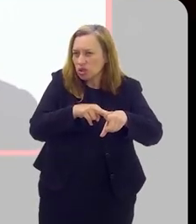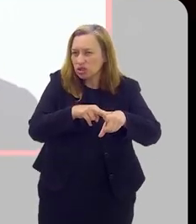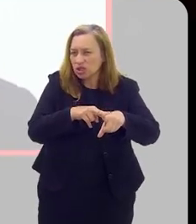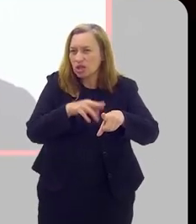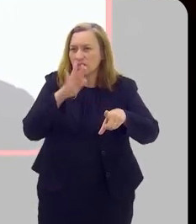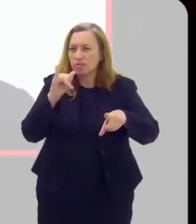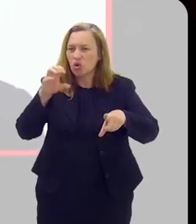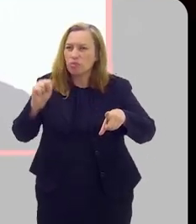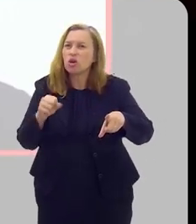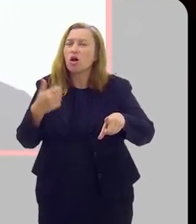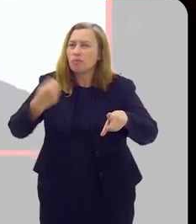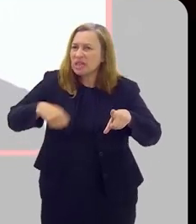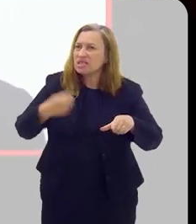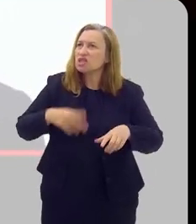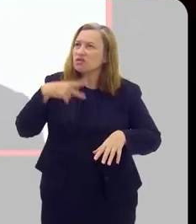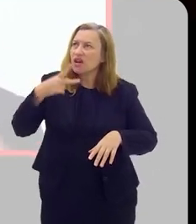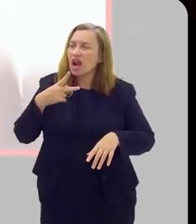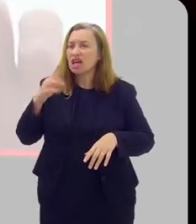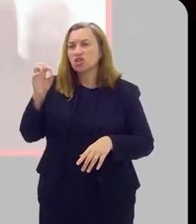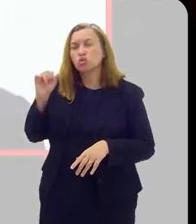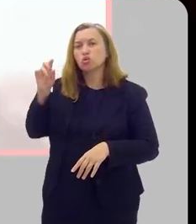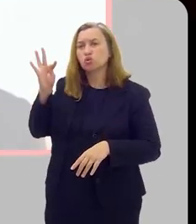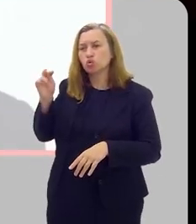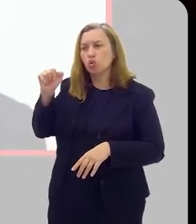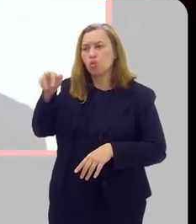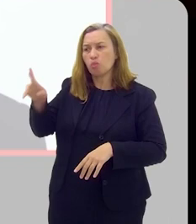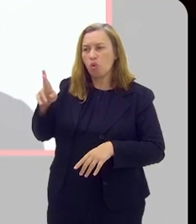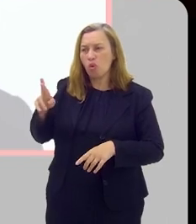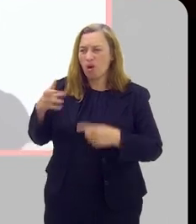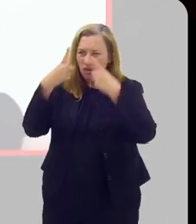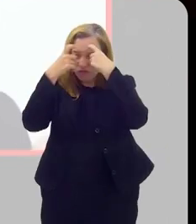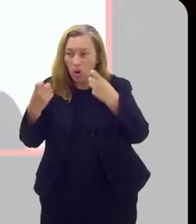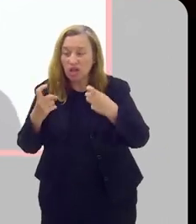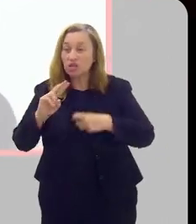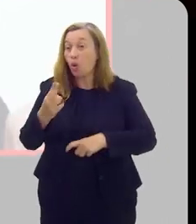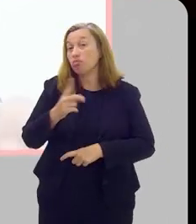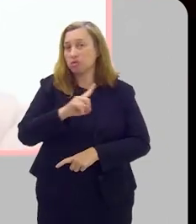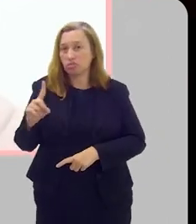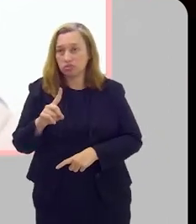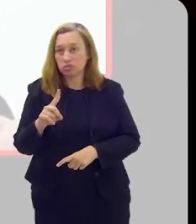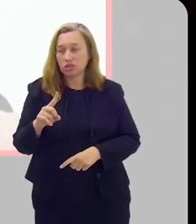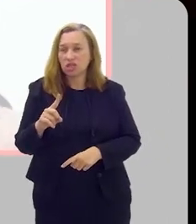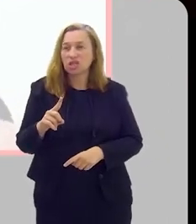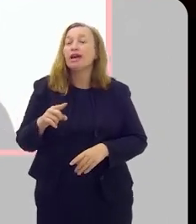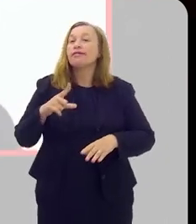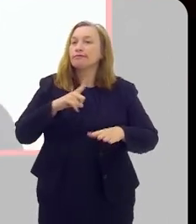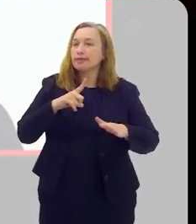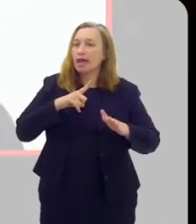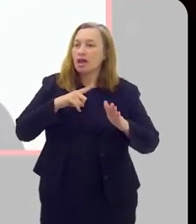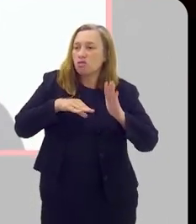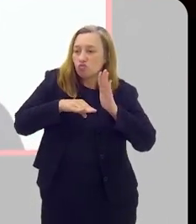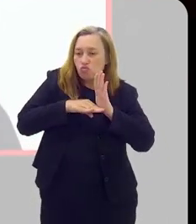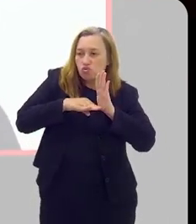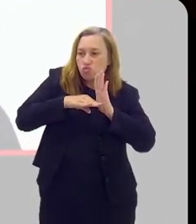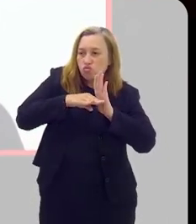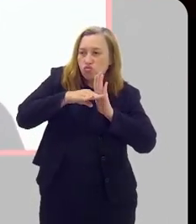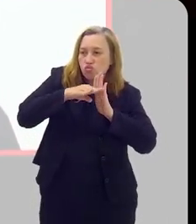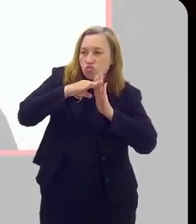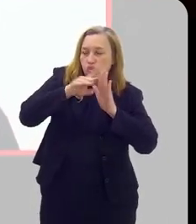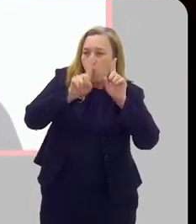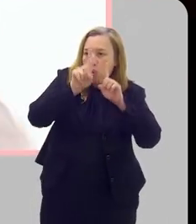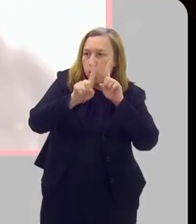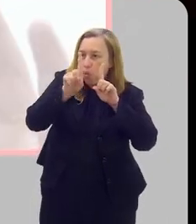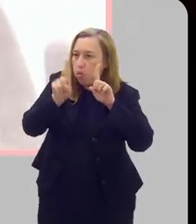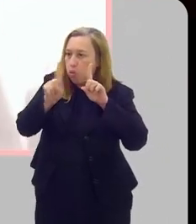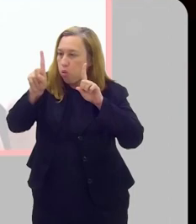dizer se aquele tumor é um tipo mais agressivo ou menos agressivo. E aí tem uma escala pra eu dar uma